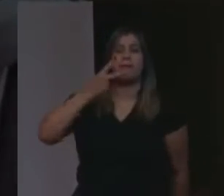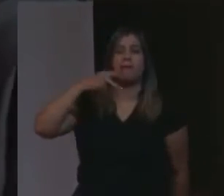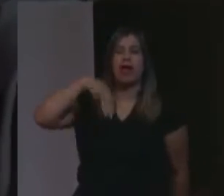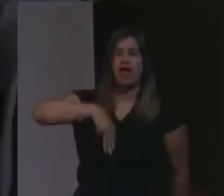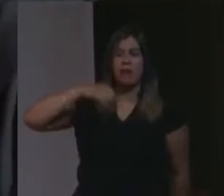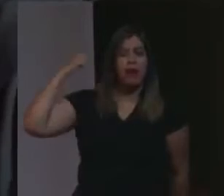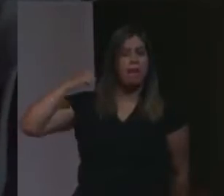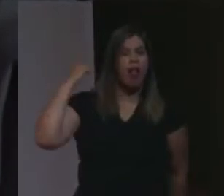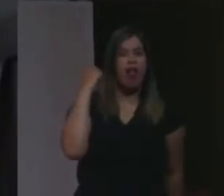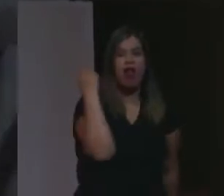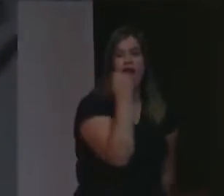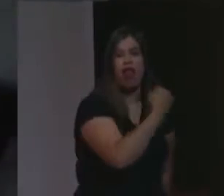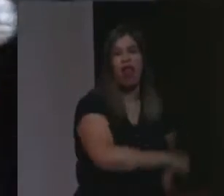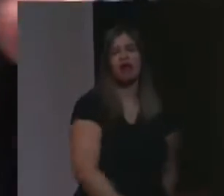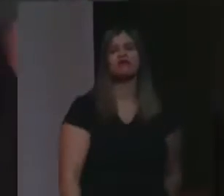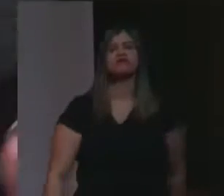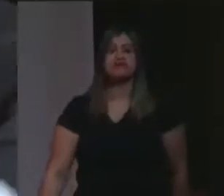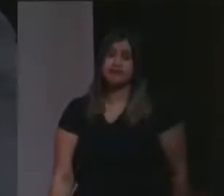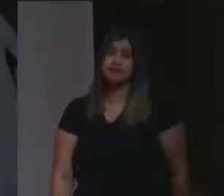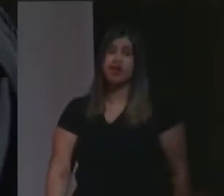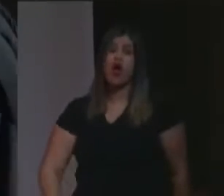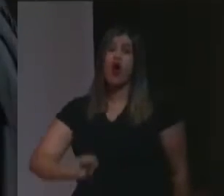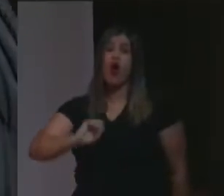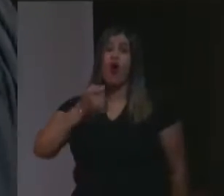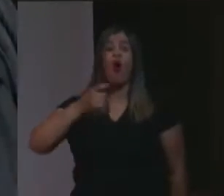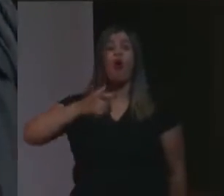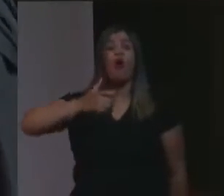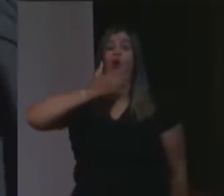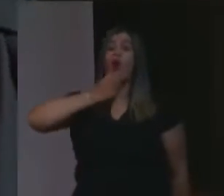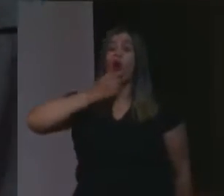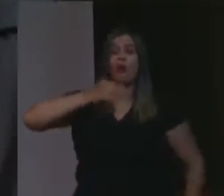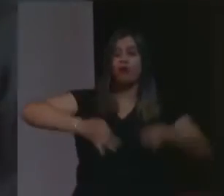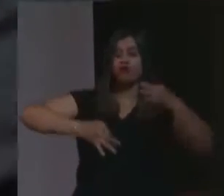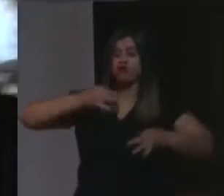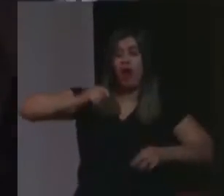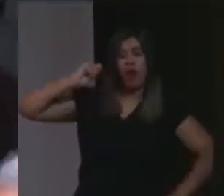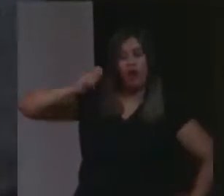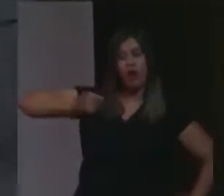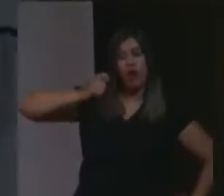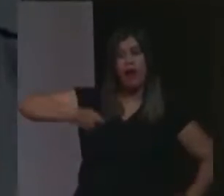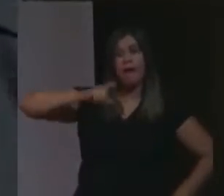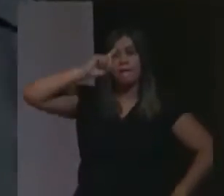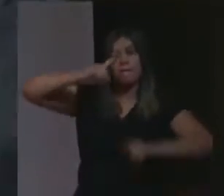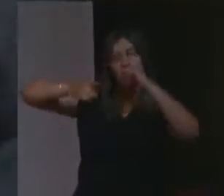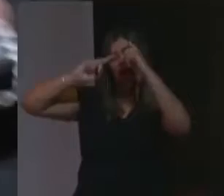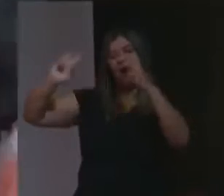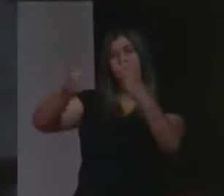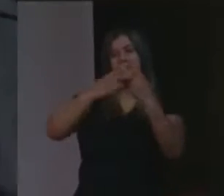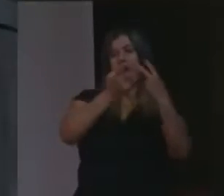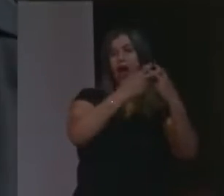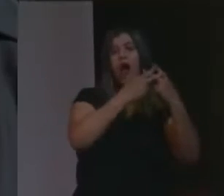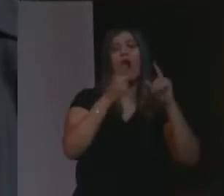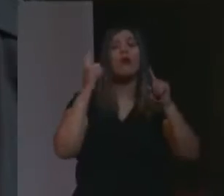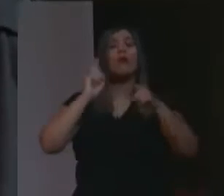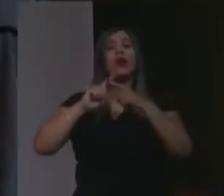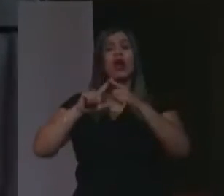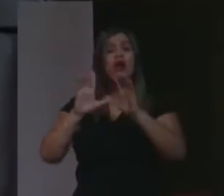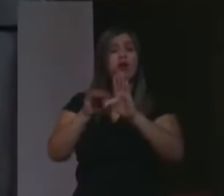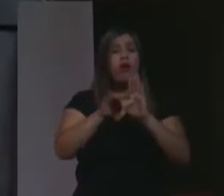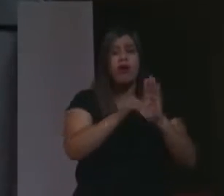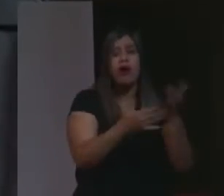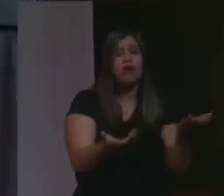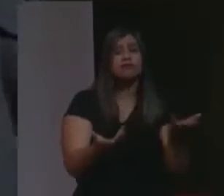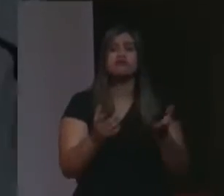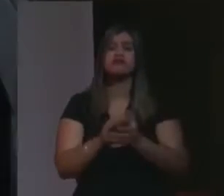do jeito que mata. Ou com os juízes decretando prisões a rodo, por tráfico privilegiado, por furto de menor importância,